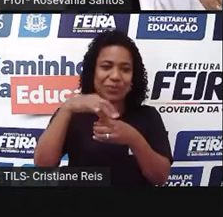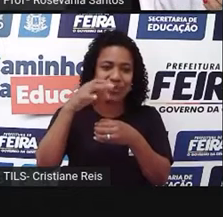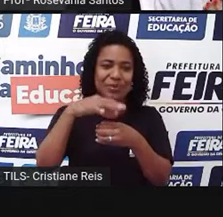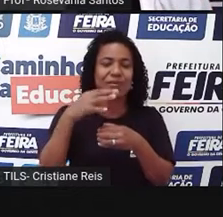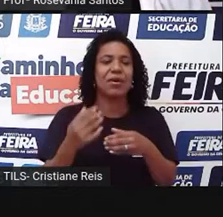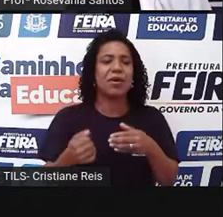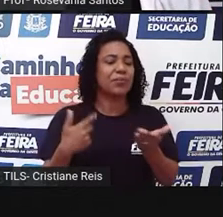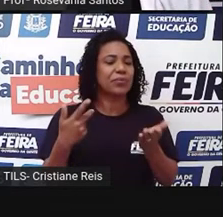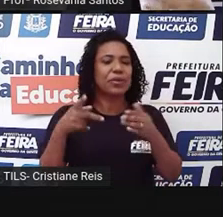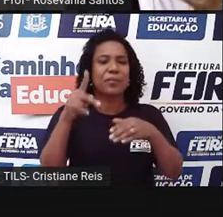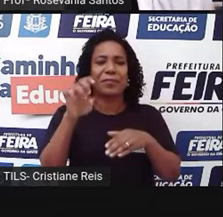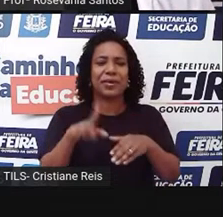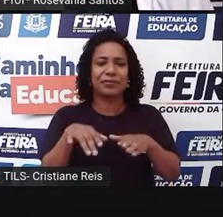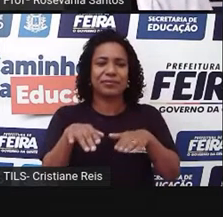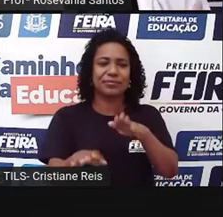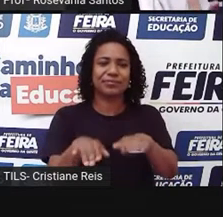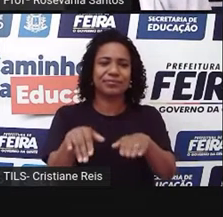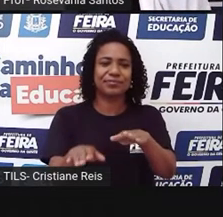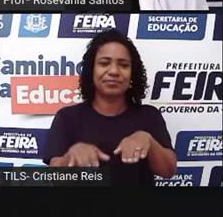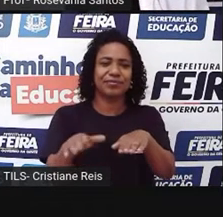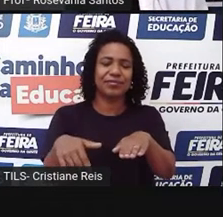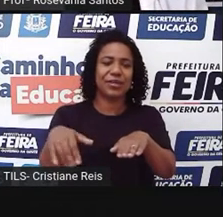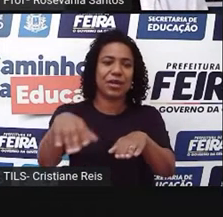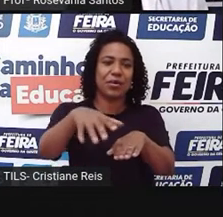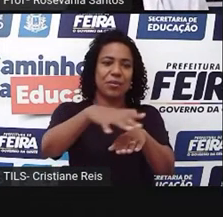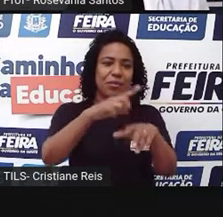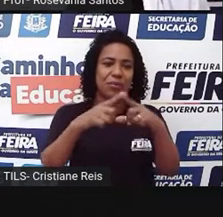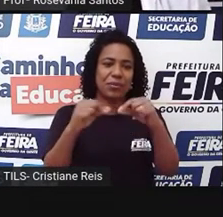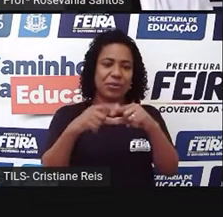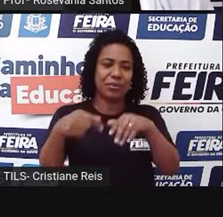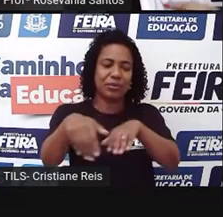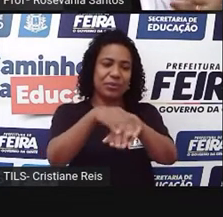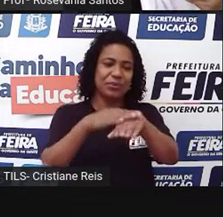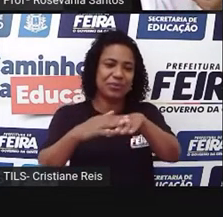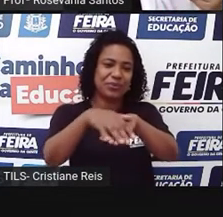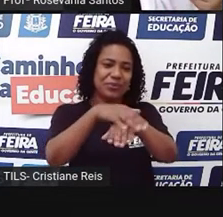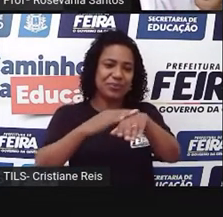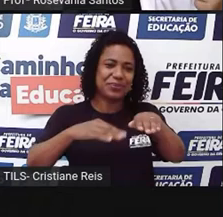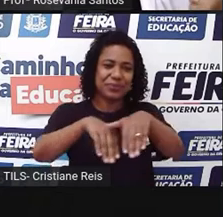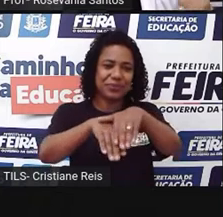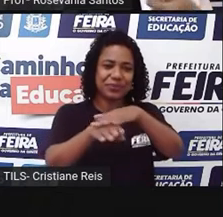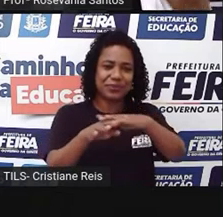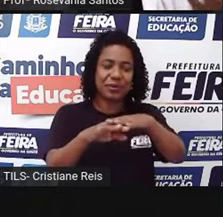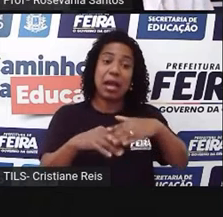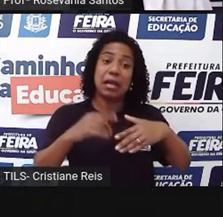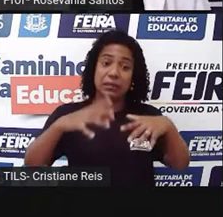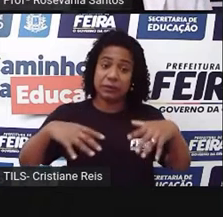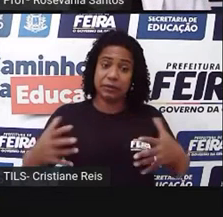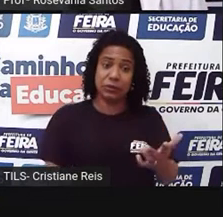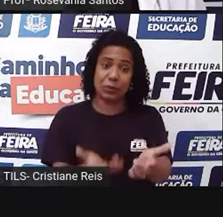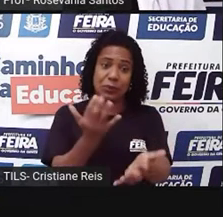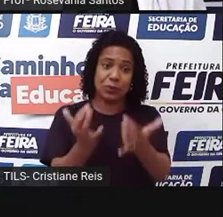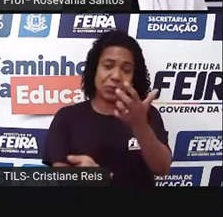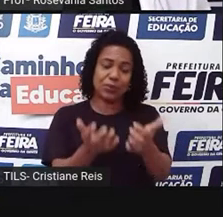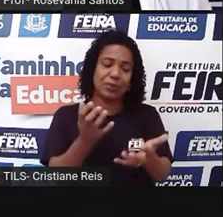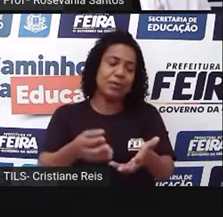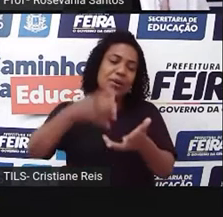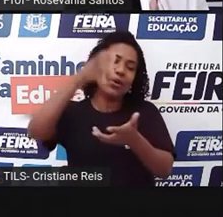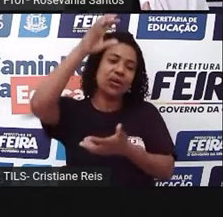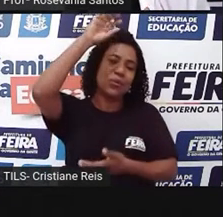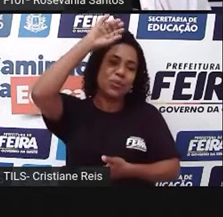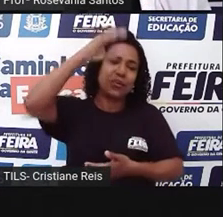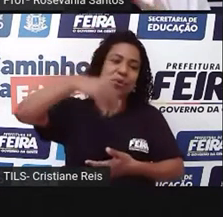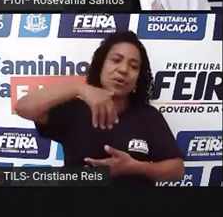pés, né, às vezes até tomar banho, né, de algumas dessas folhas, temperar, né, usar, né,